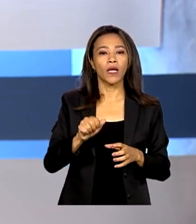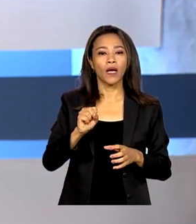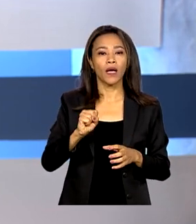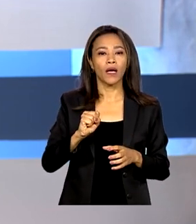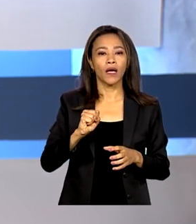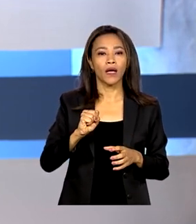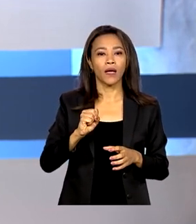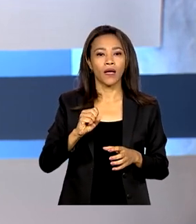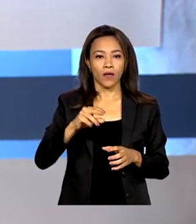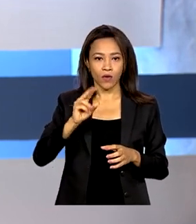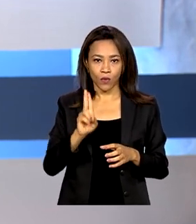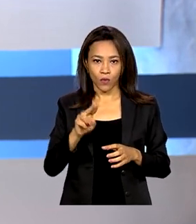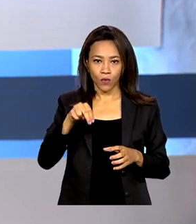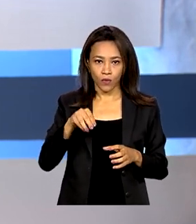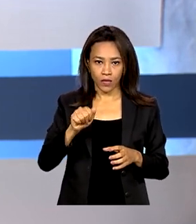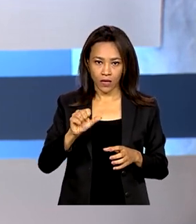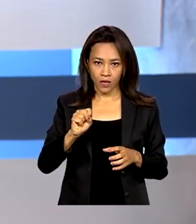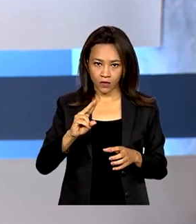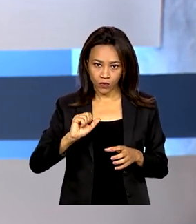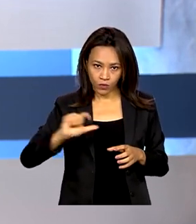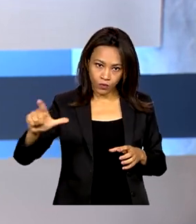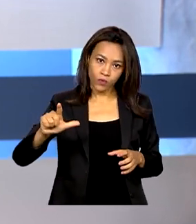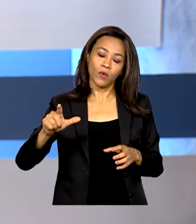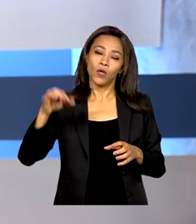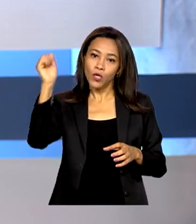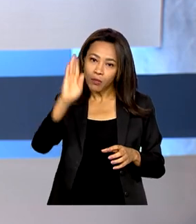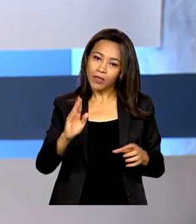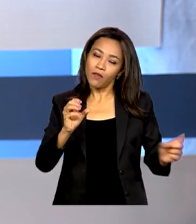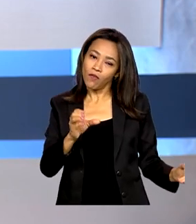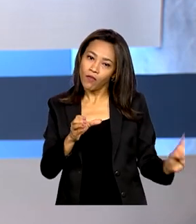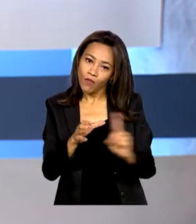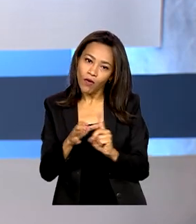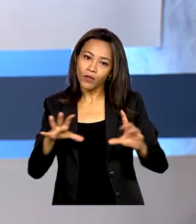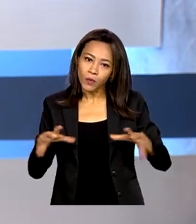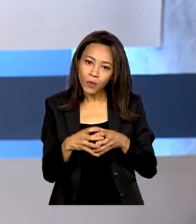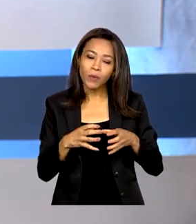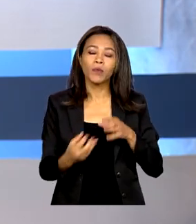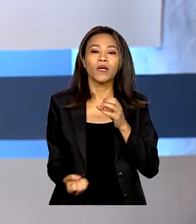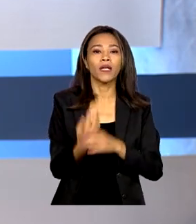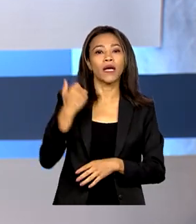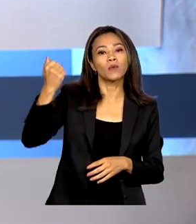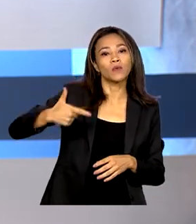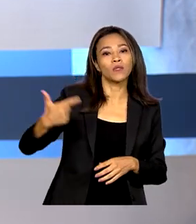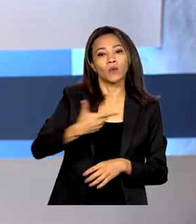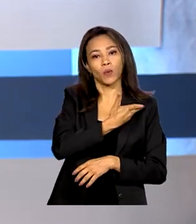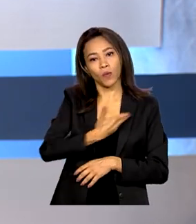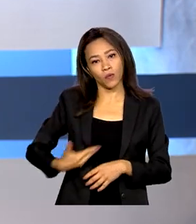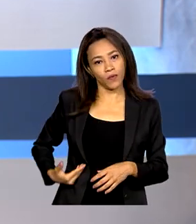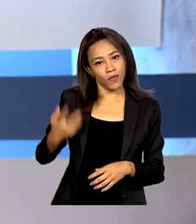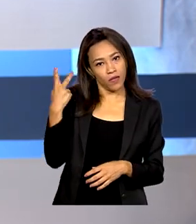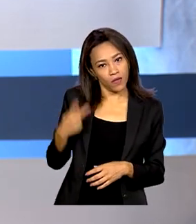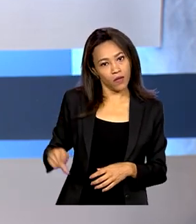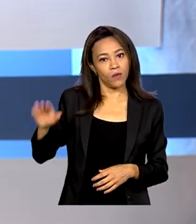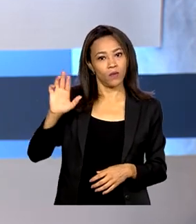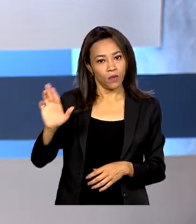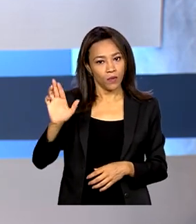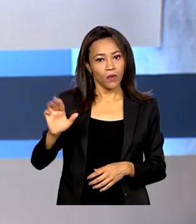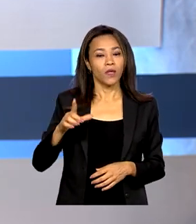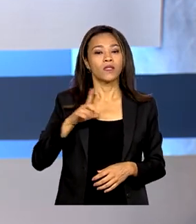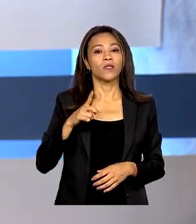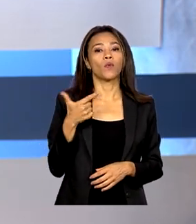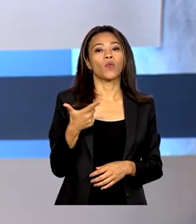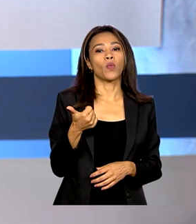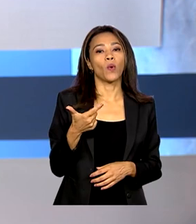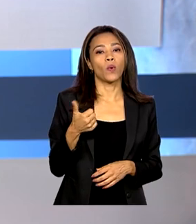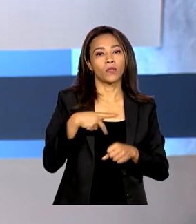-americanas. Com isso, o país retorna ao grupo criado durante o segundo governo do presidente Lula. O bloco, formado por 12